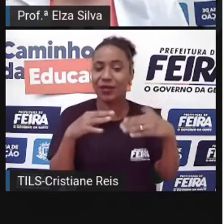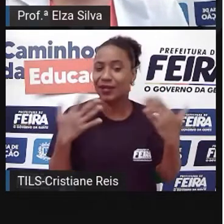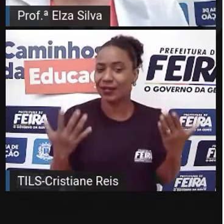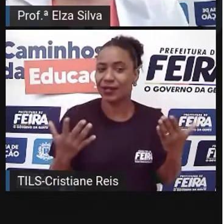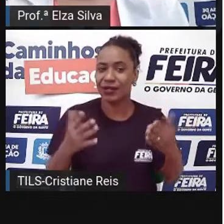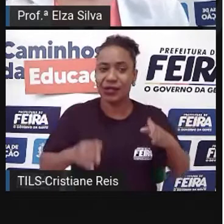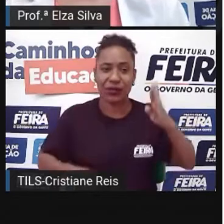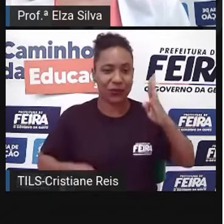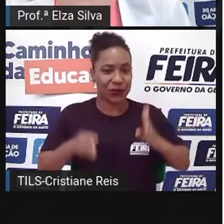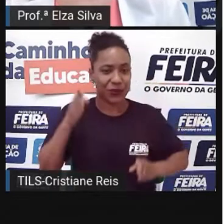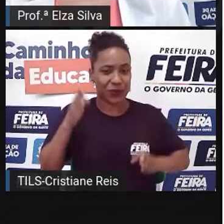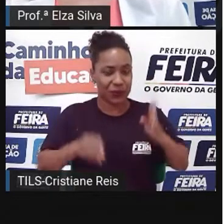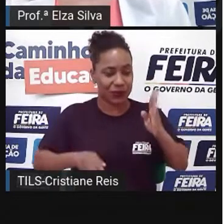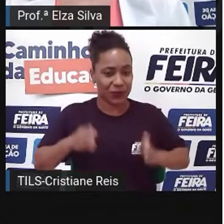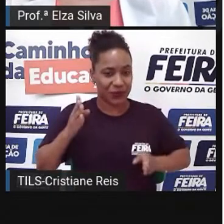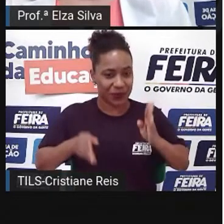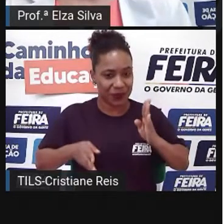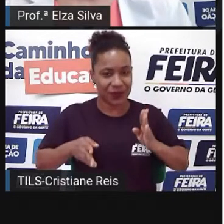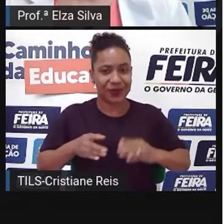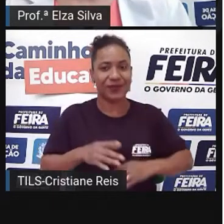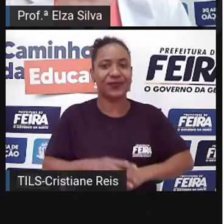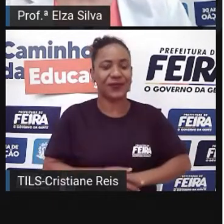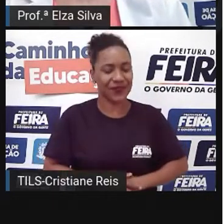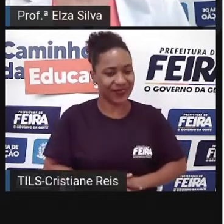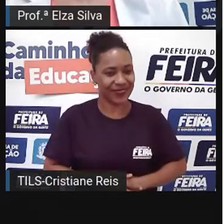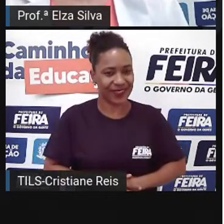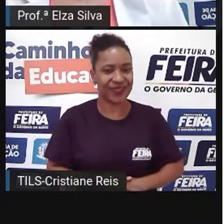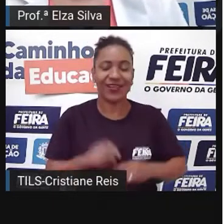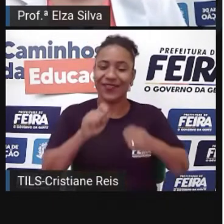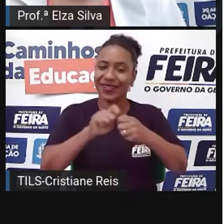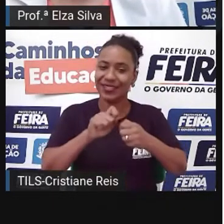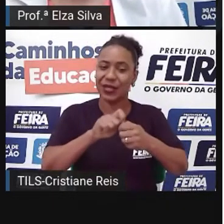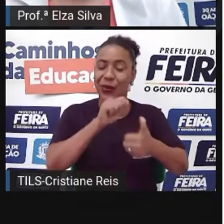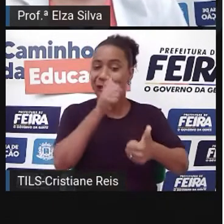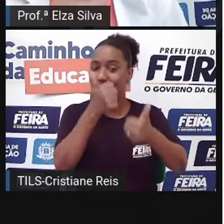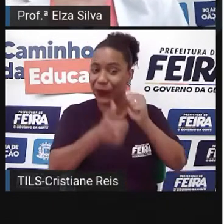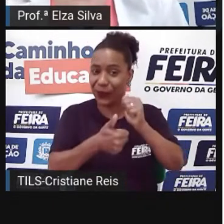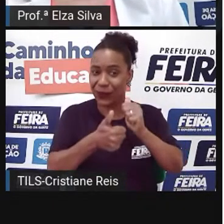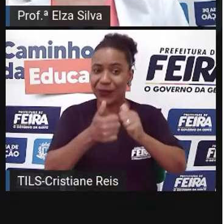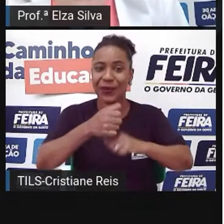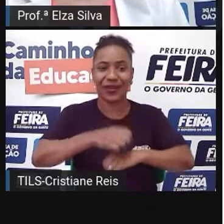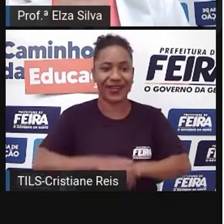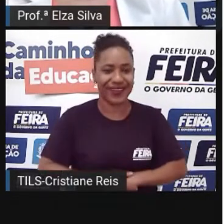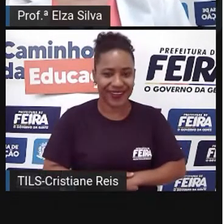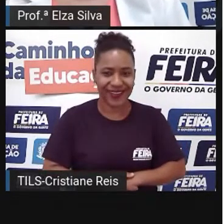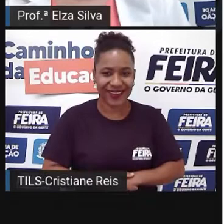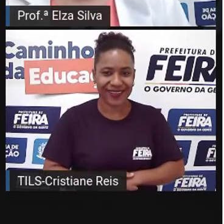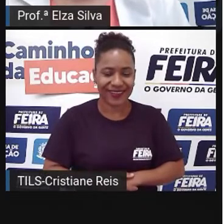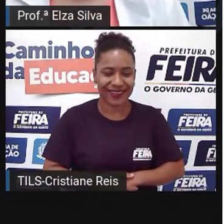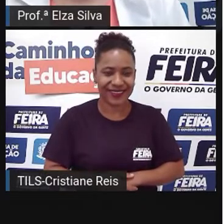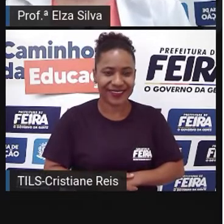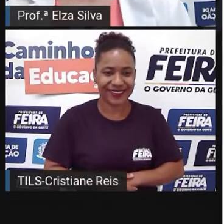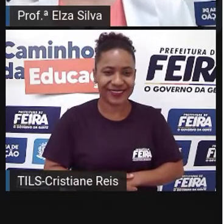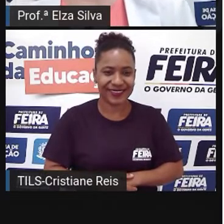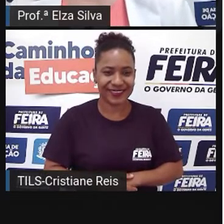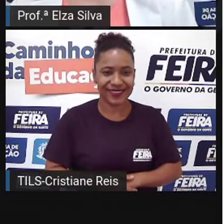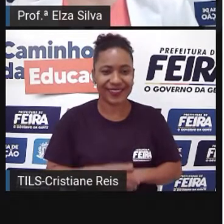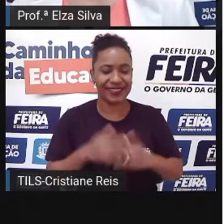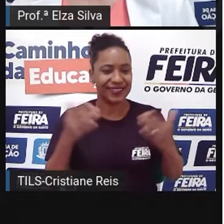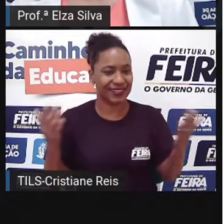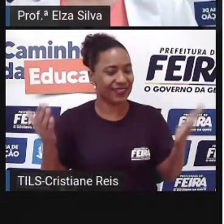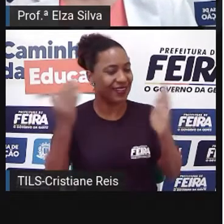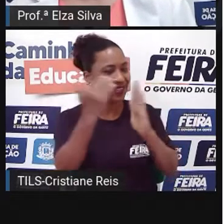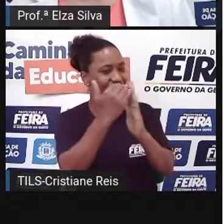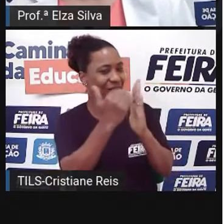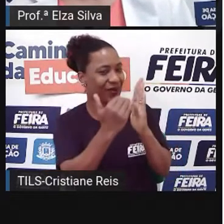caminhadas To play sports Praticar esportes To watch TV Programas Assistir